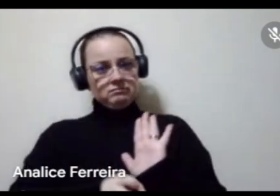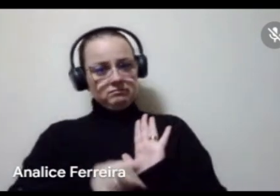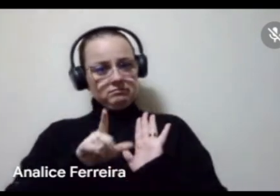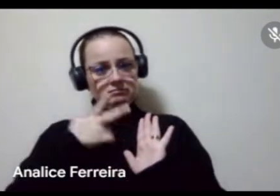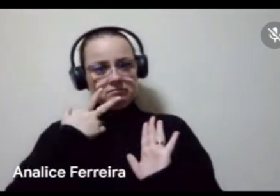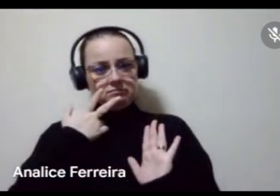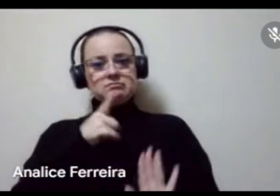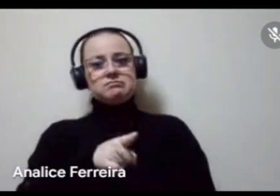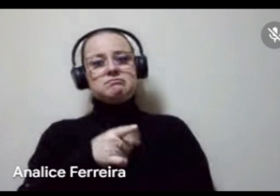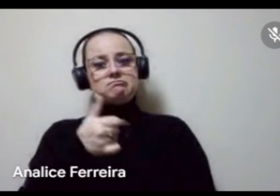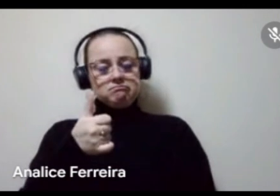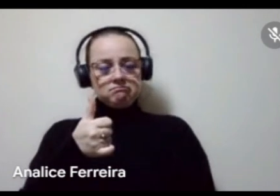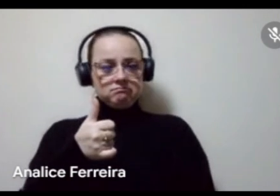você